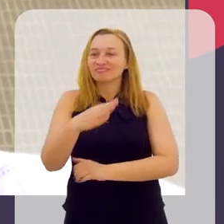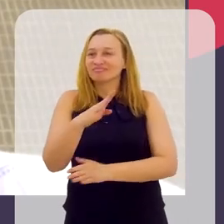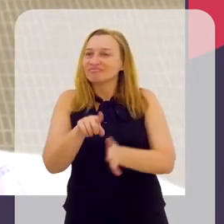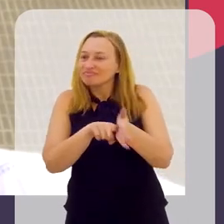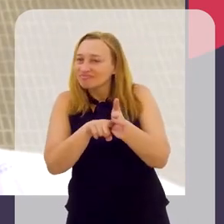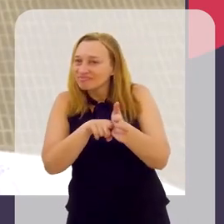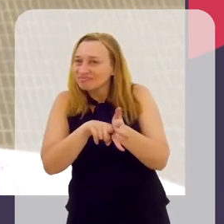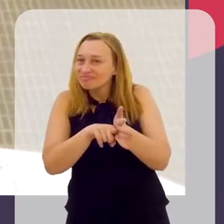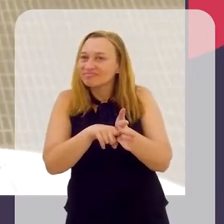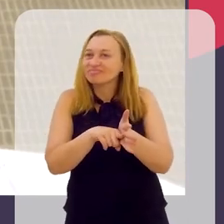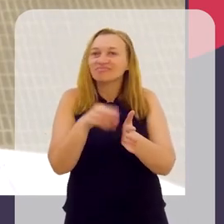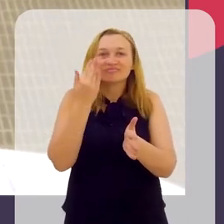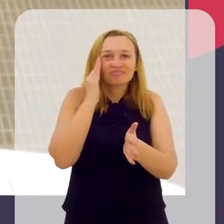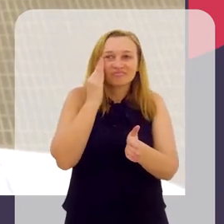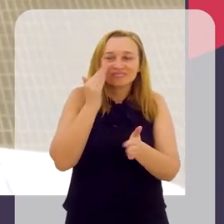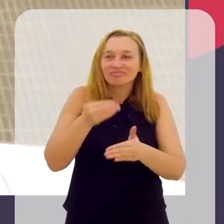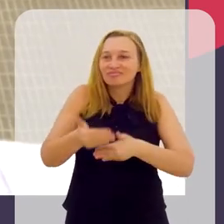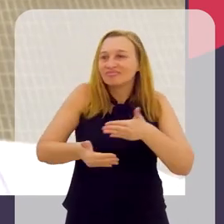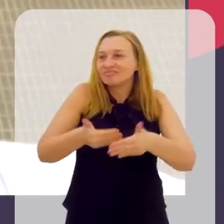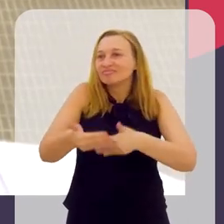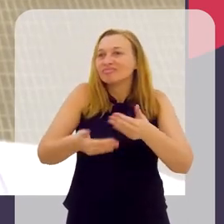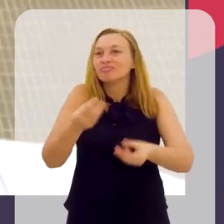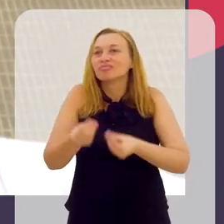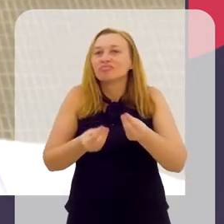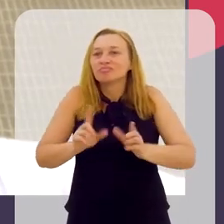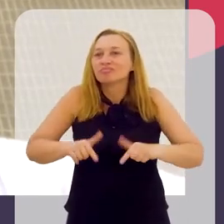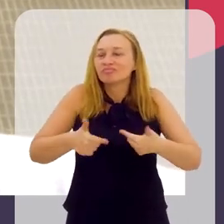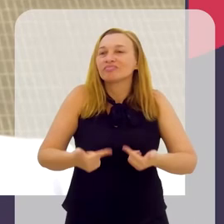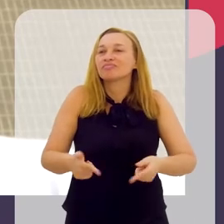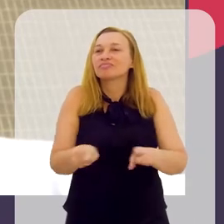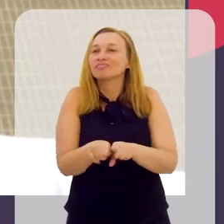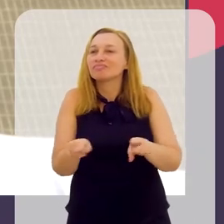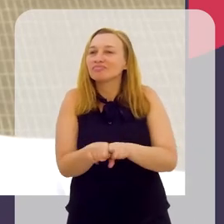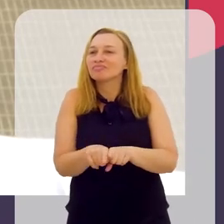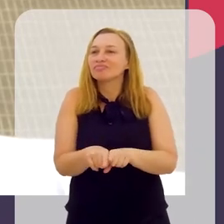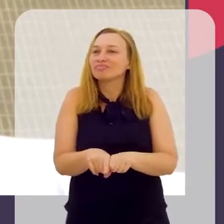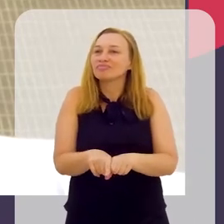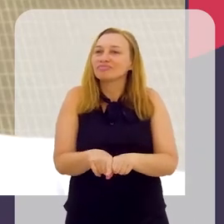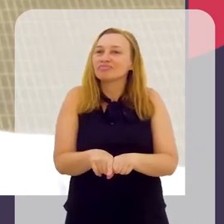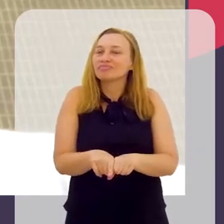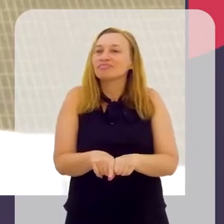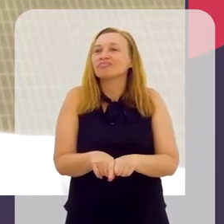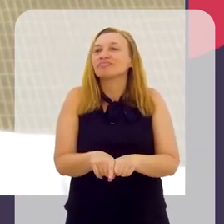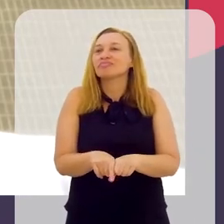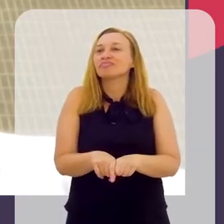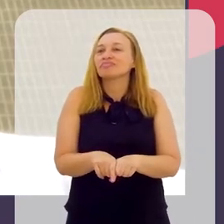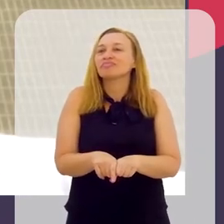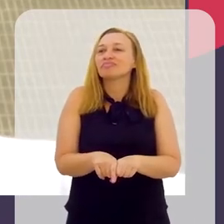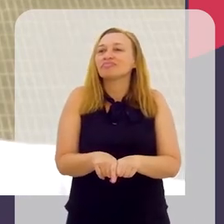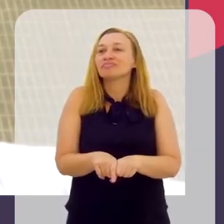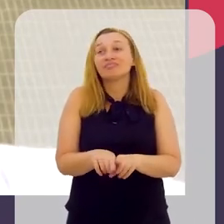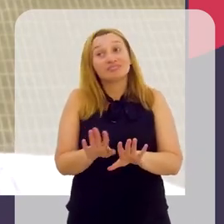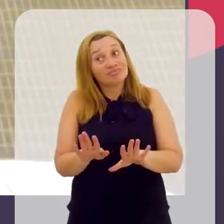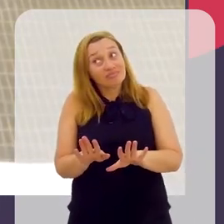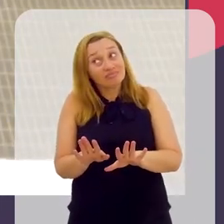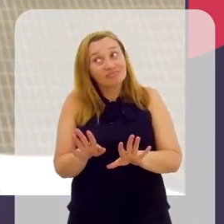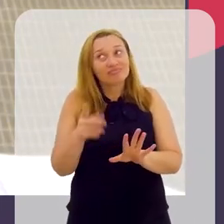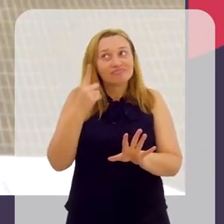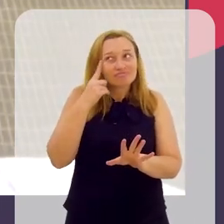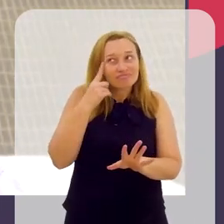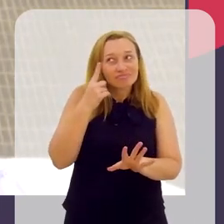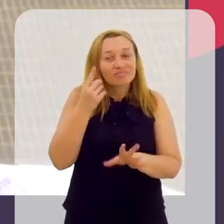De pesquisa, entender os processos, como funcionam, e também, de alguma forma, ainda estou